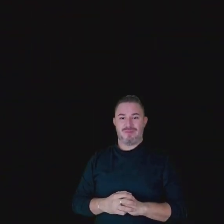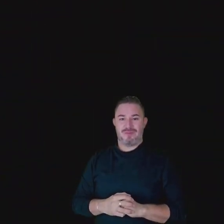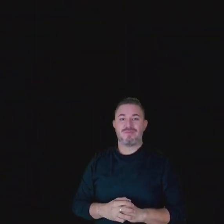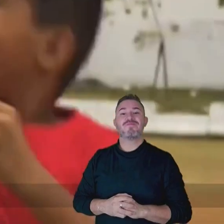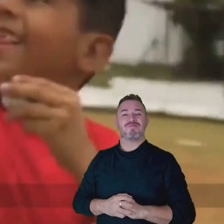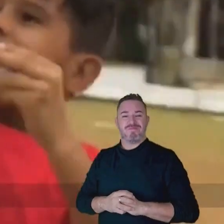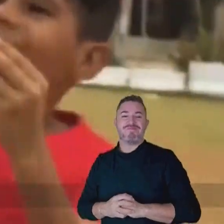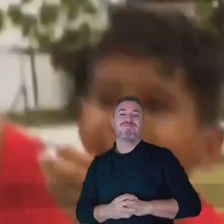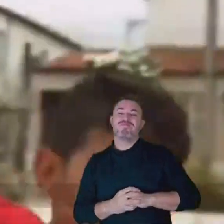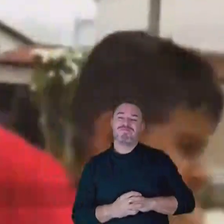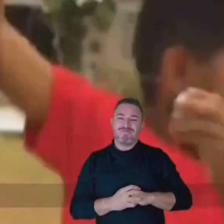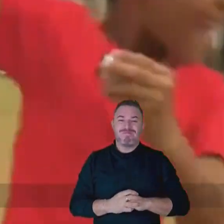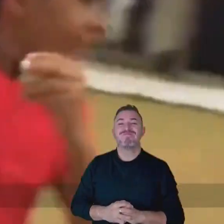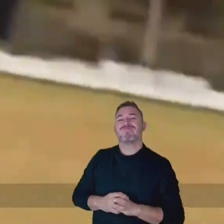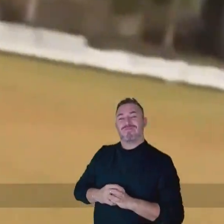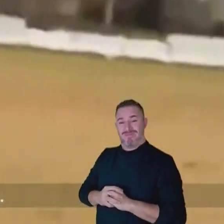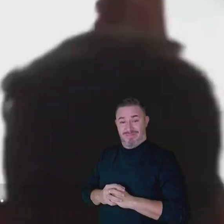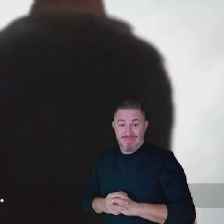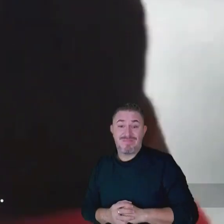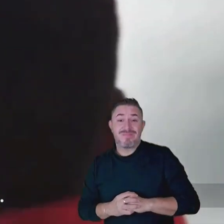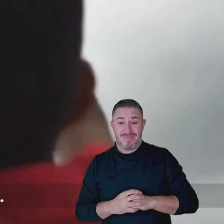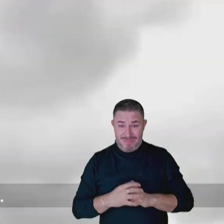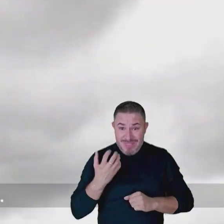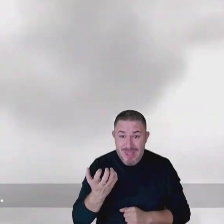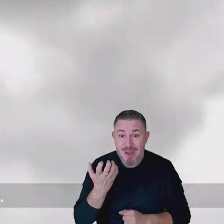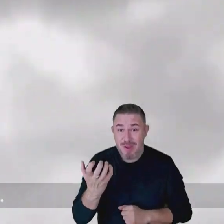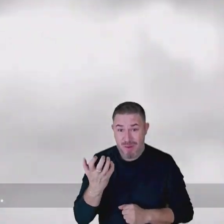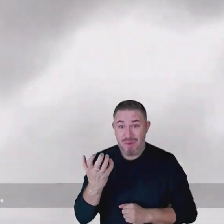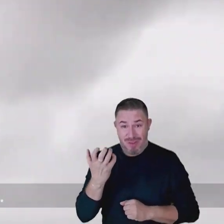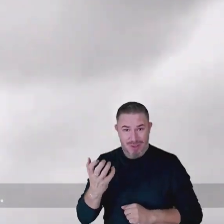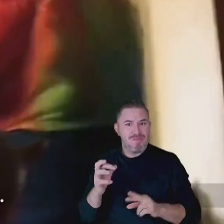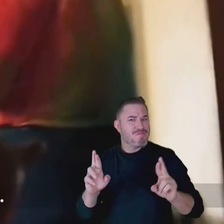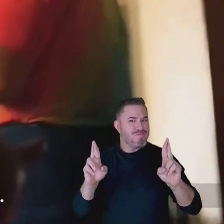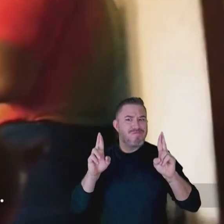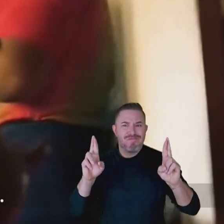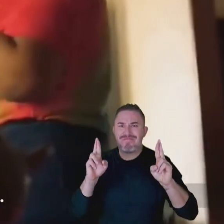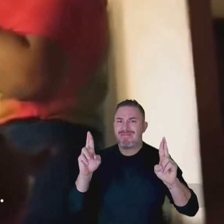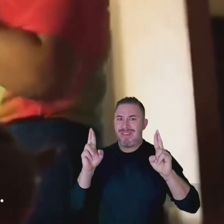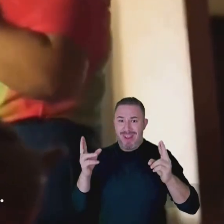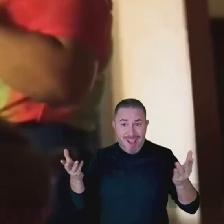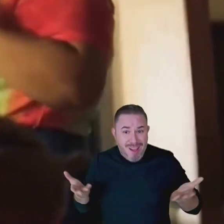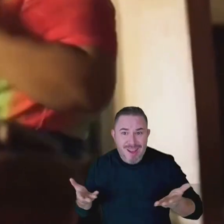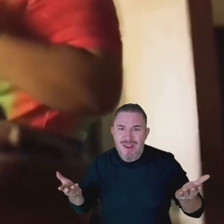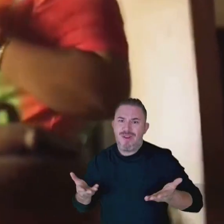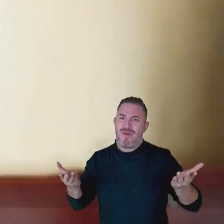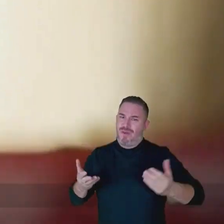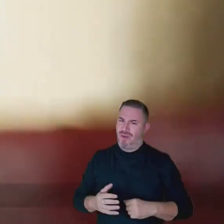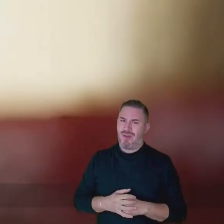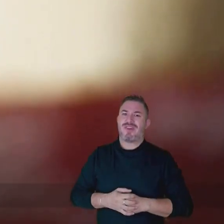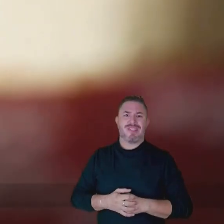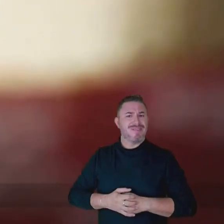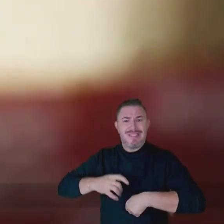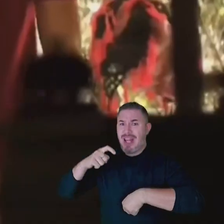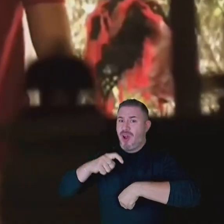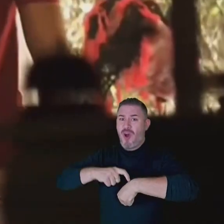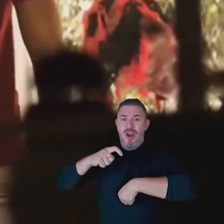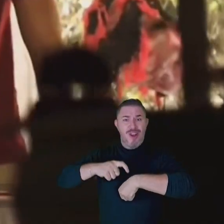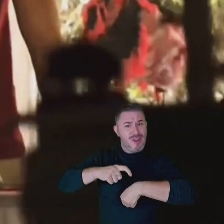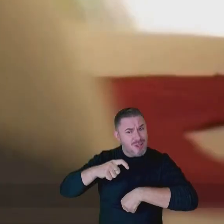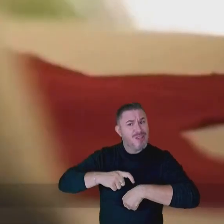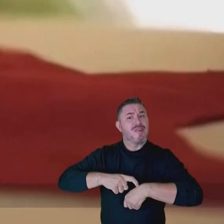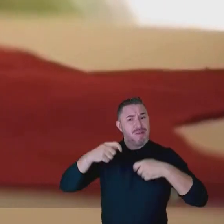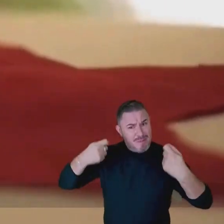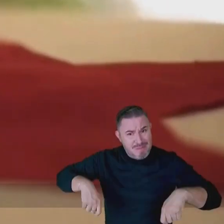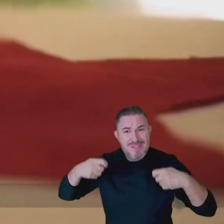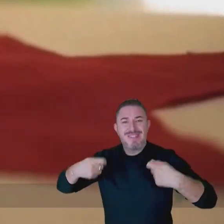Eu quero, quero, quero sim Eu quero essa esperança pra agora Já tá mais do que na